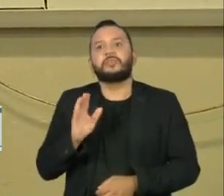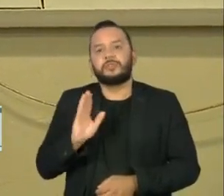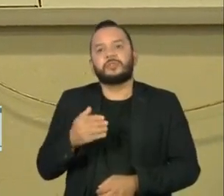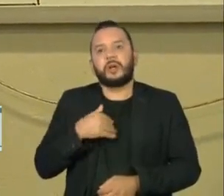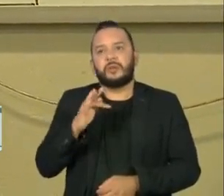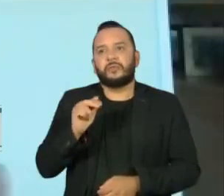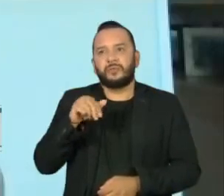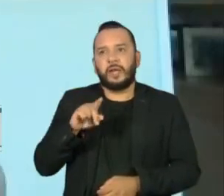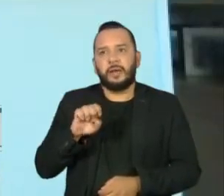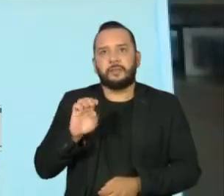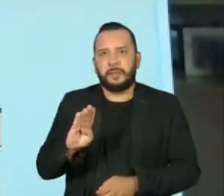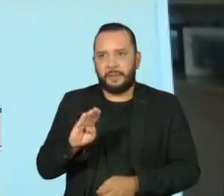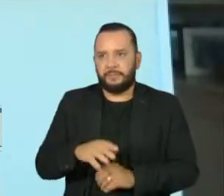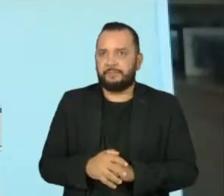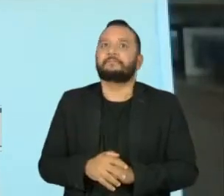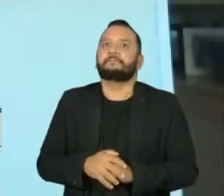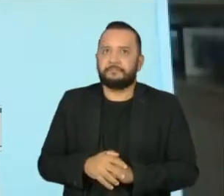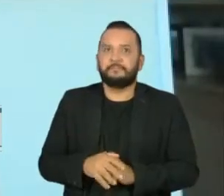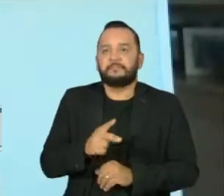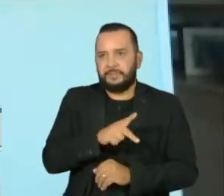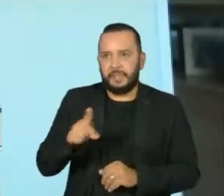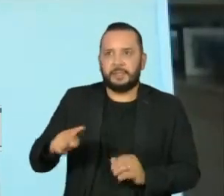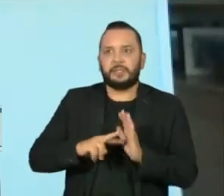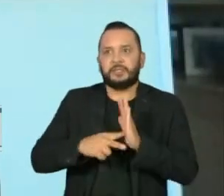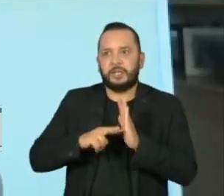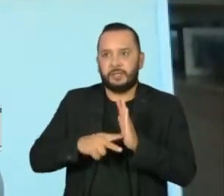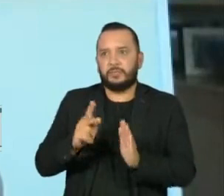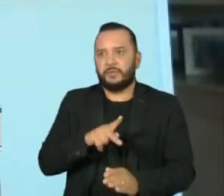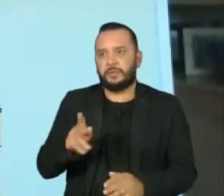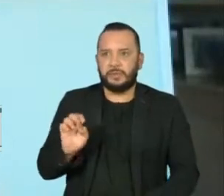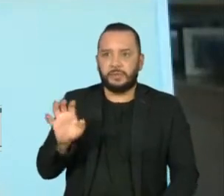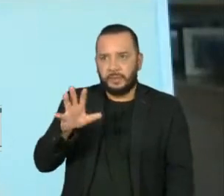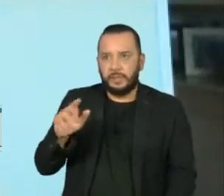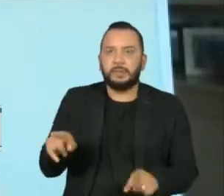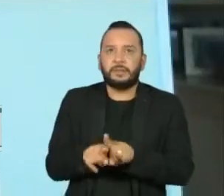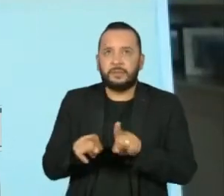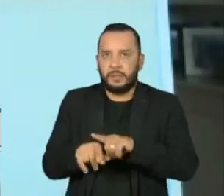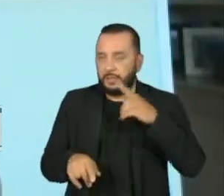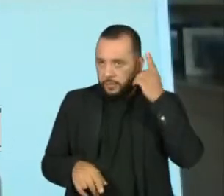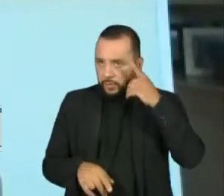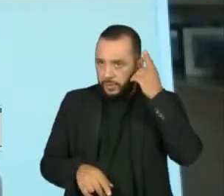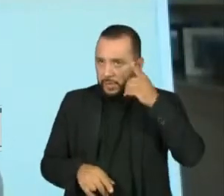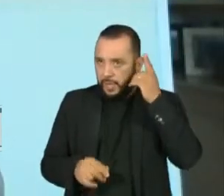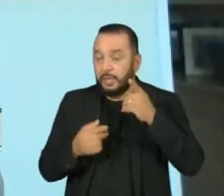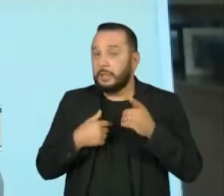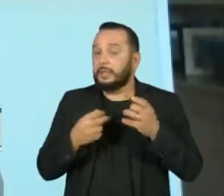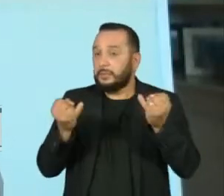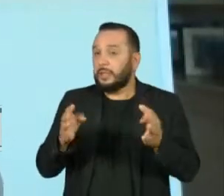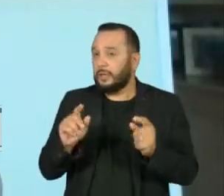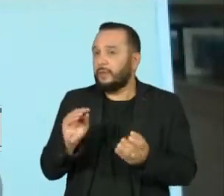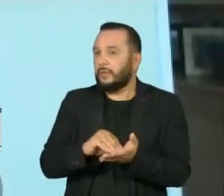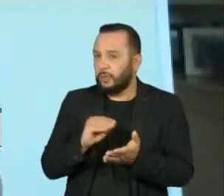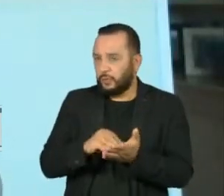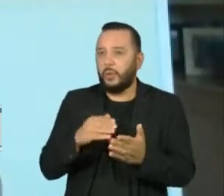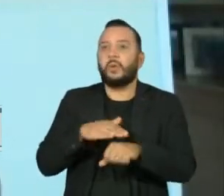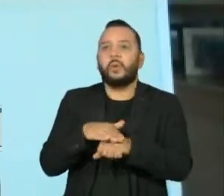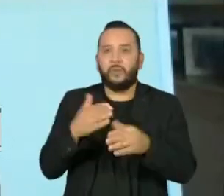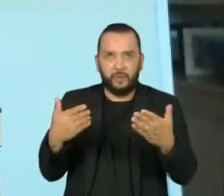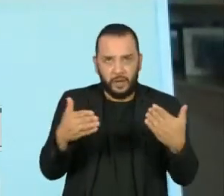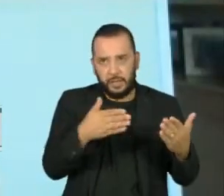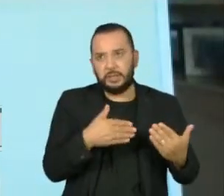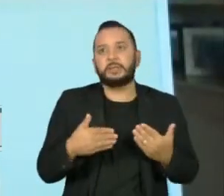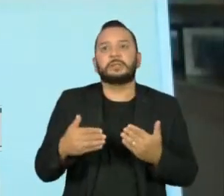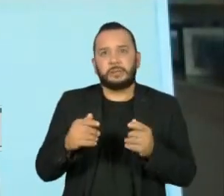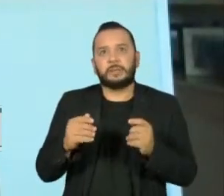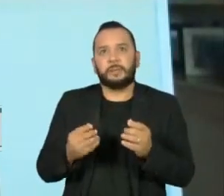Básica, o Fundeb. Para a presidente do Sindicato dos Professores do Estado e deputada pela oposição, no entanto, faltou diálogo na construção da